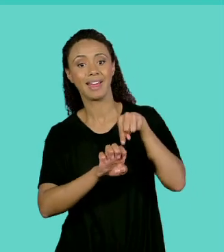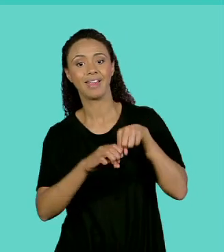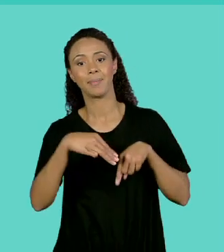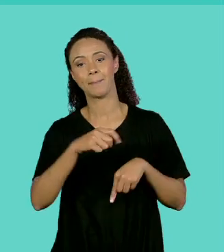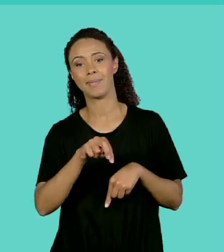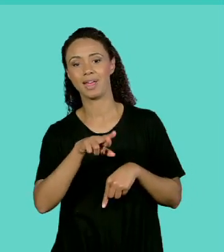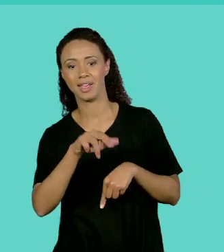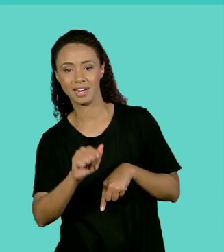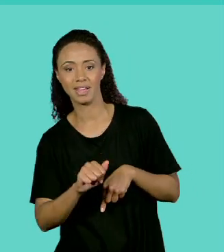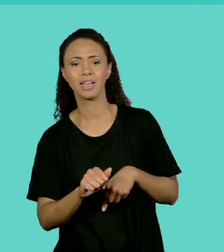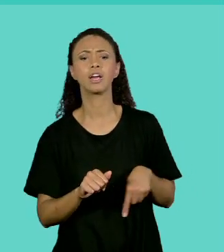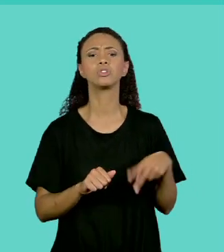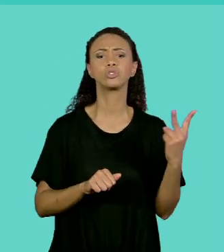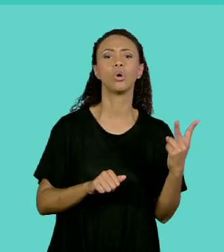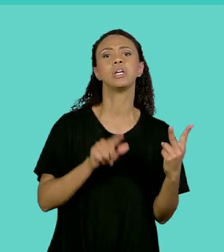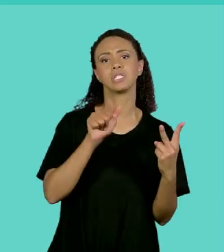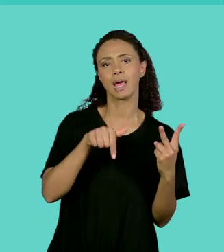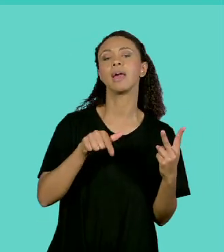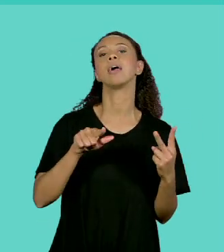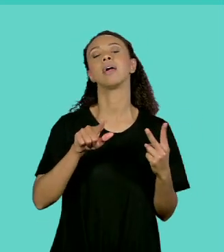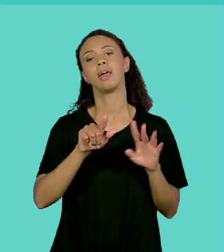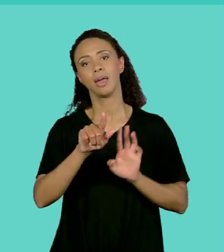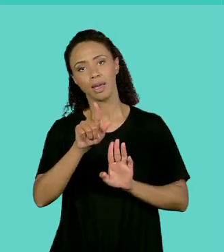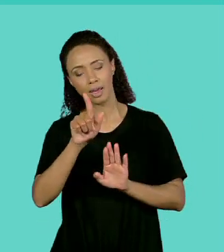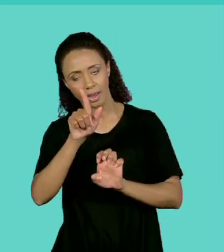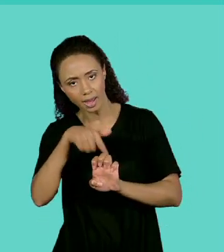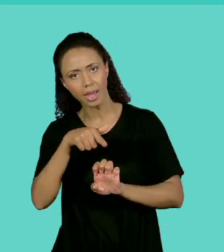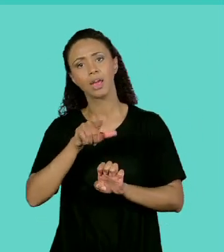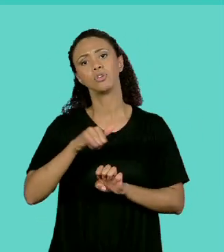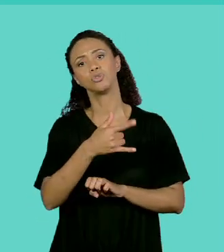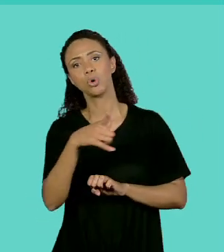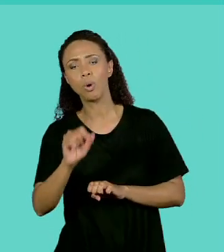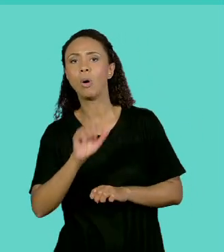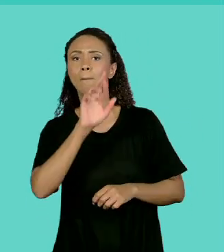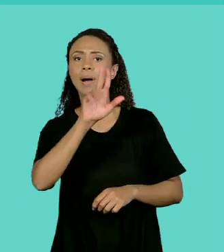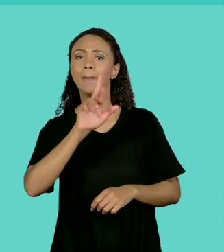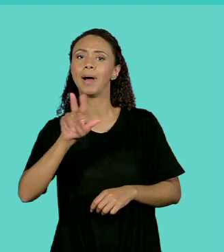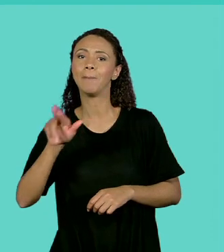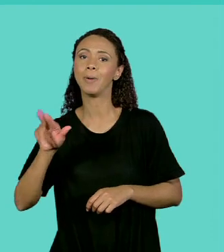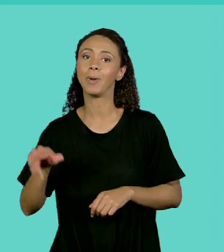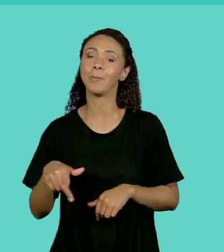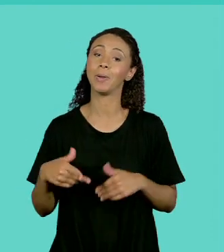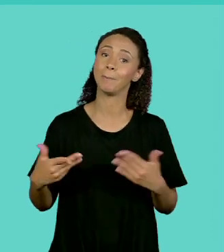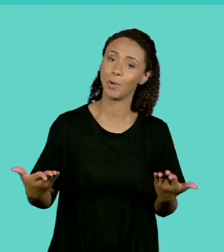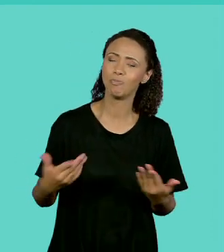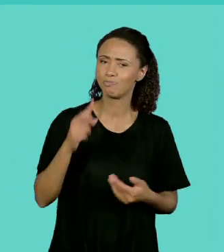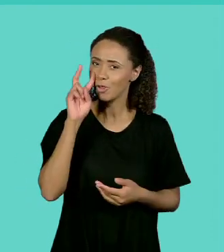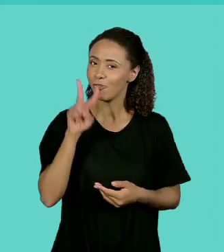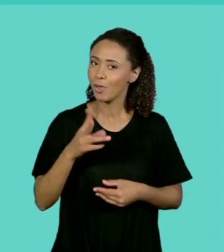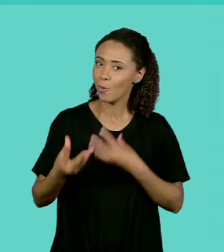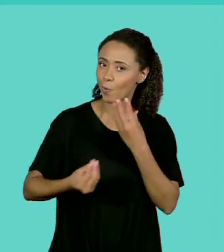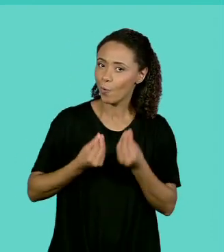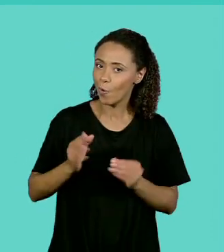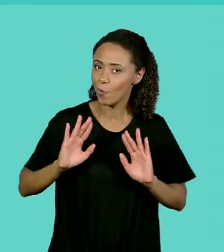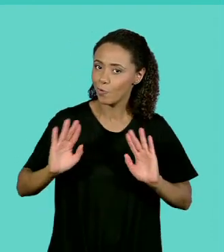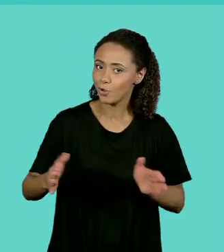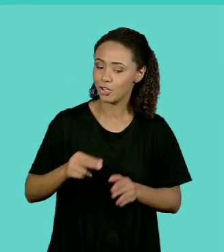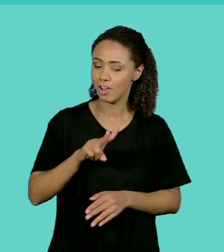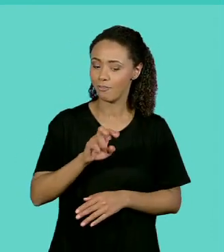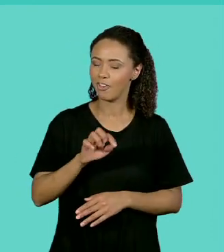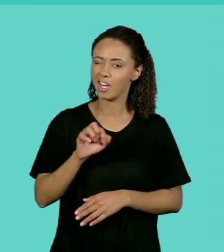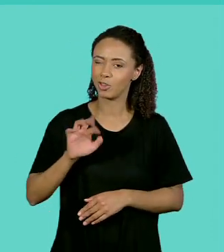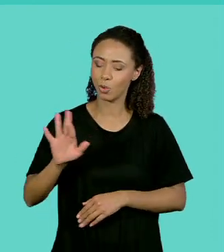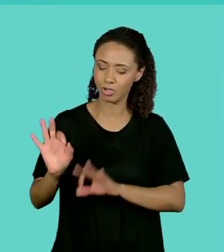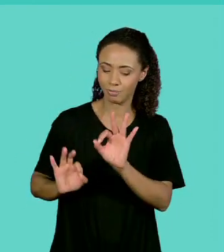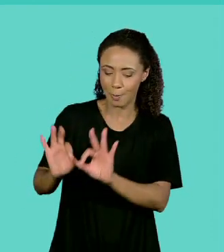Pedro. 4, Caio. E 5, é Ana. Bom, assim nós vimos como funciona um vetor,